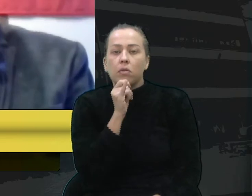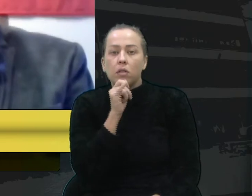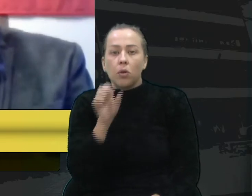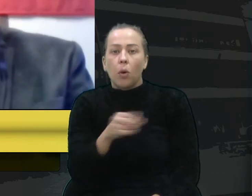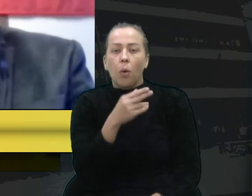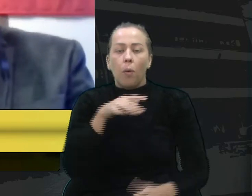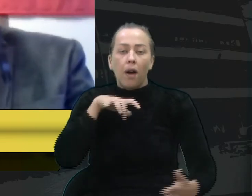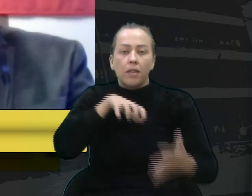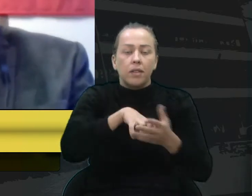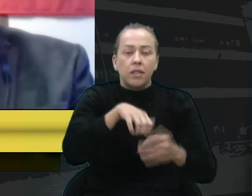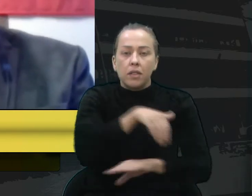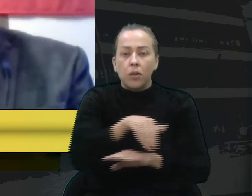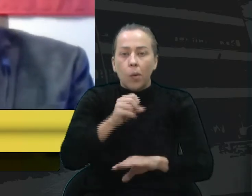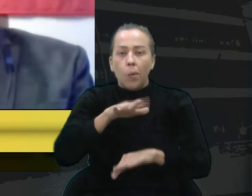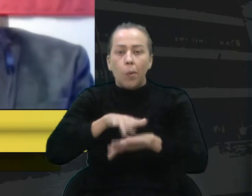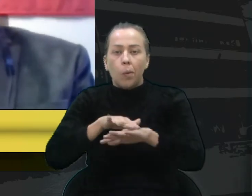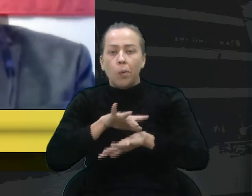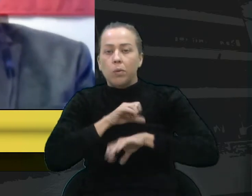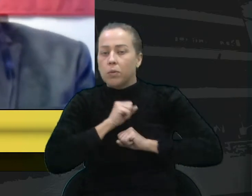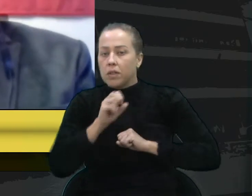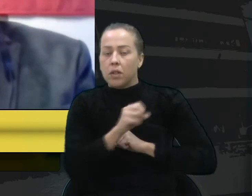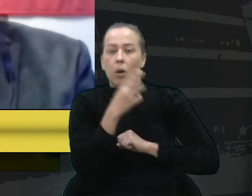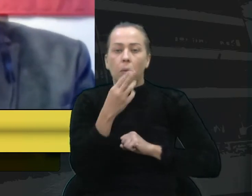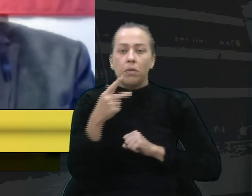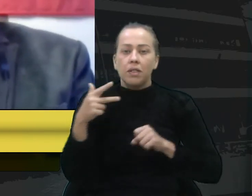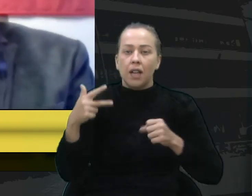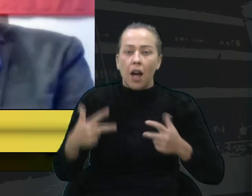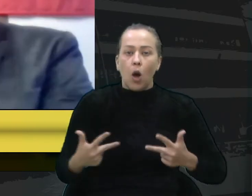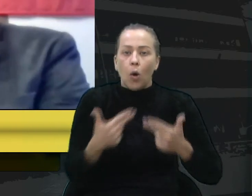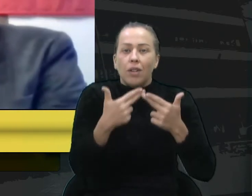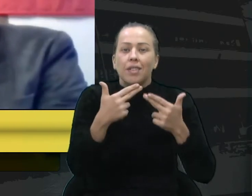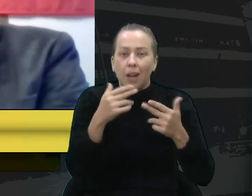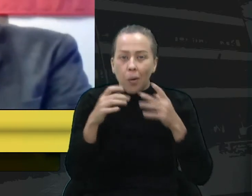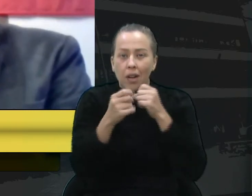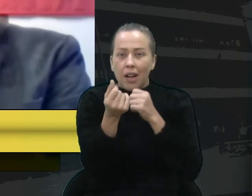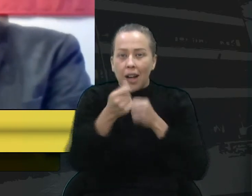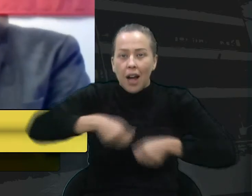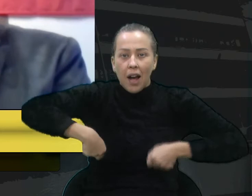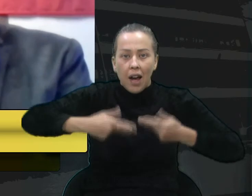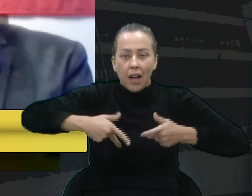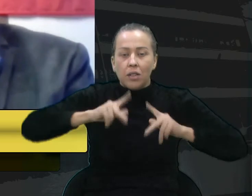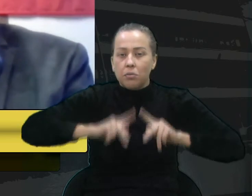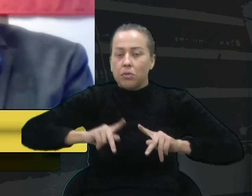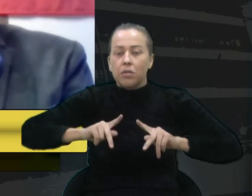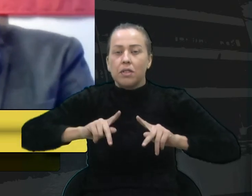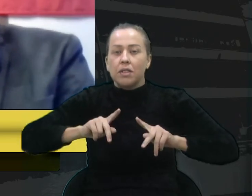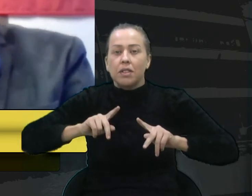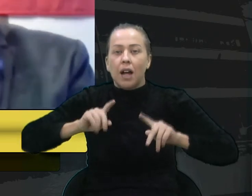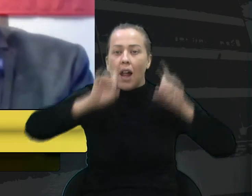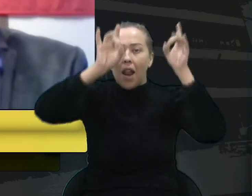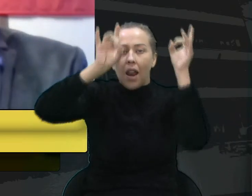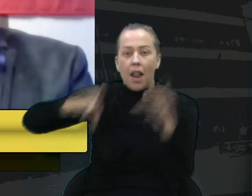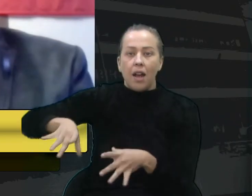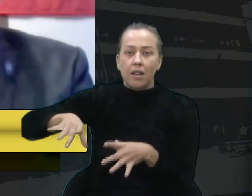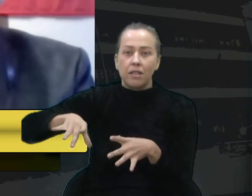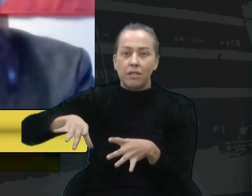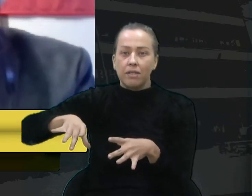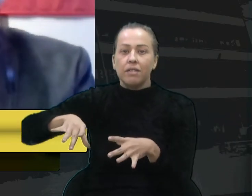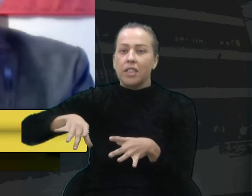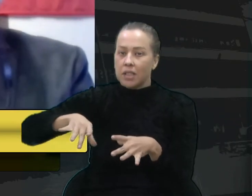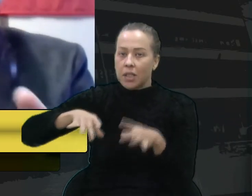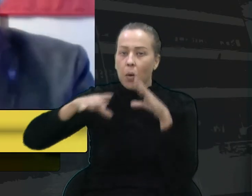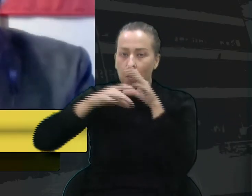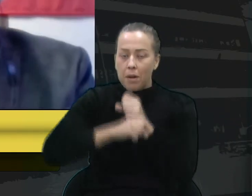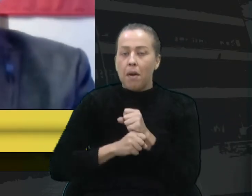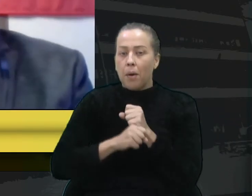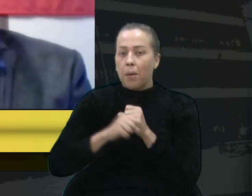atropelado, ou tem uma pequena doença, ou tem que gastar um pequeno valor e as pessoas simplesmente abandonam seus animais. Então a gente também